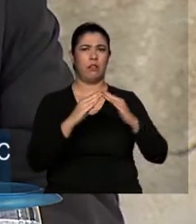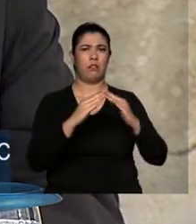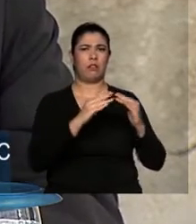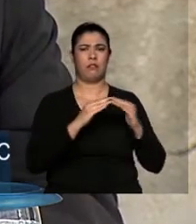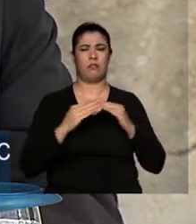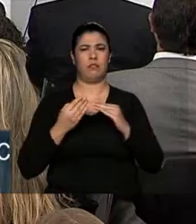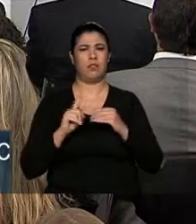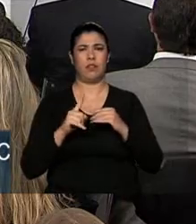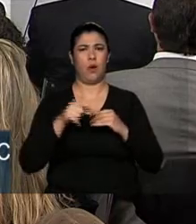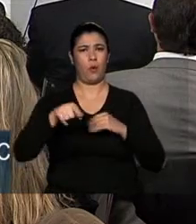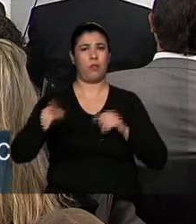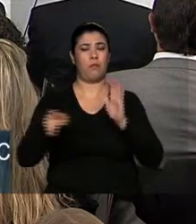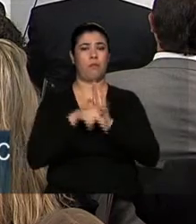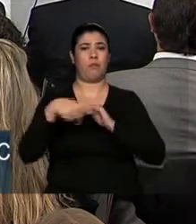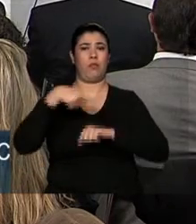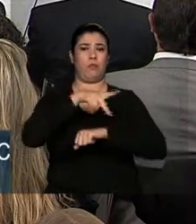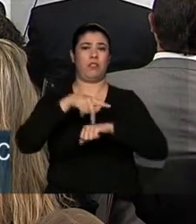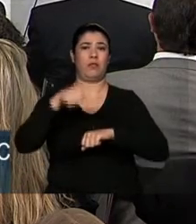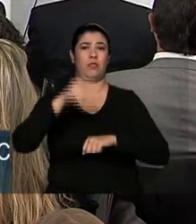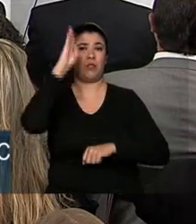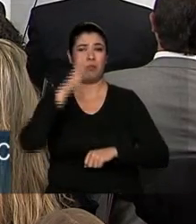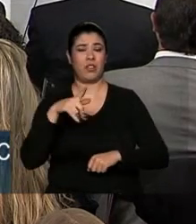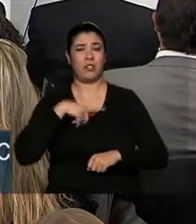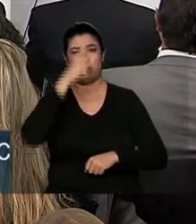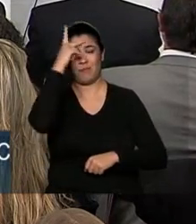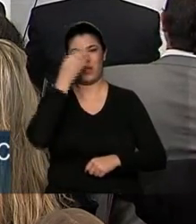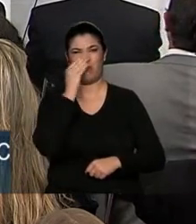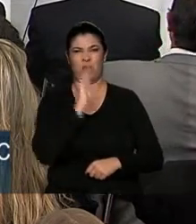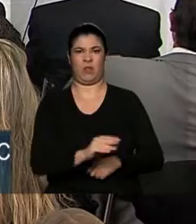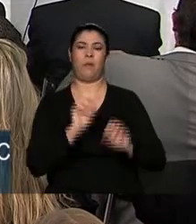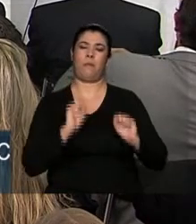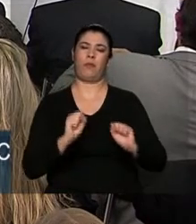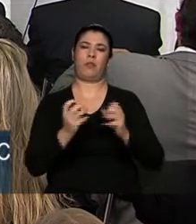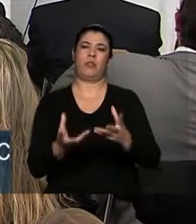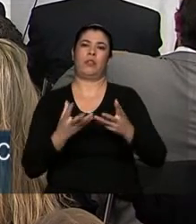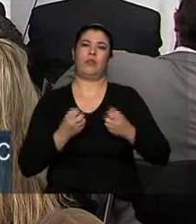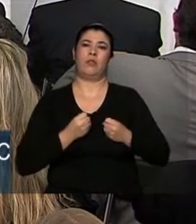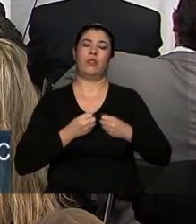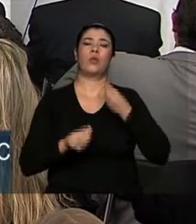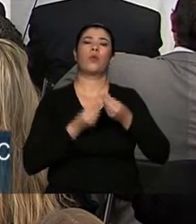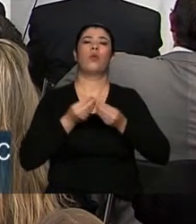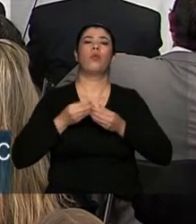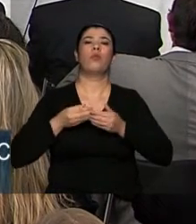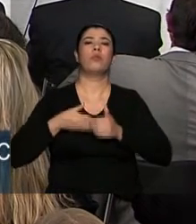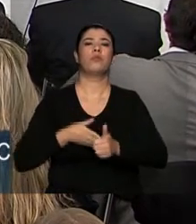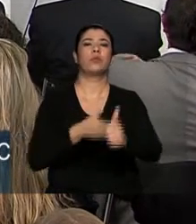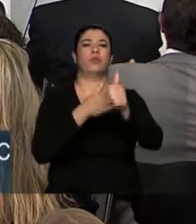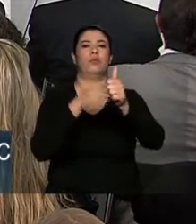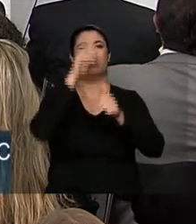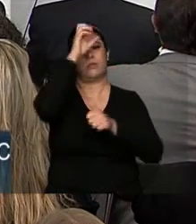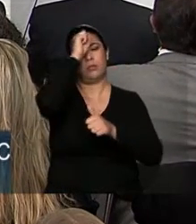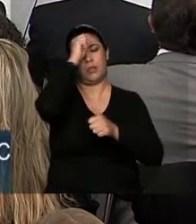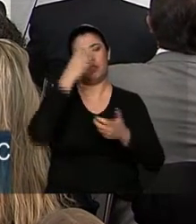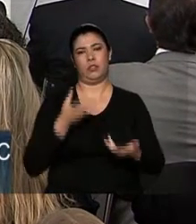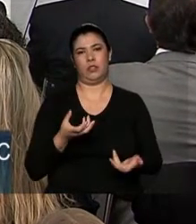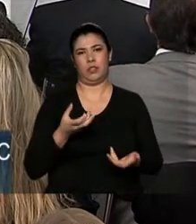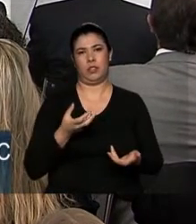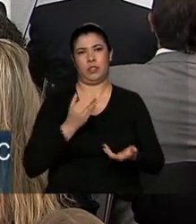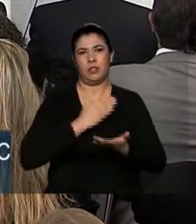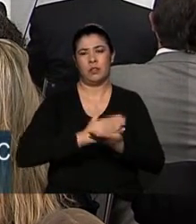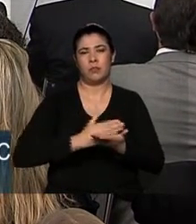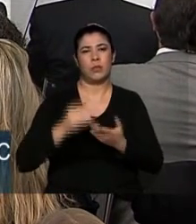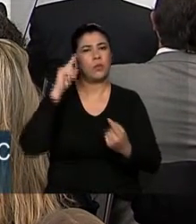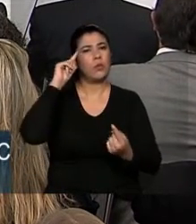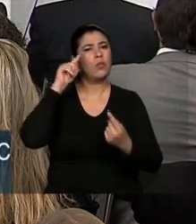e dos abandonados. E os abandonados podem ser acolhidos pela aprendizagem. Porque a aprendizagem dá a esse jovem uma